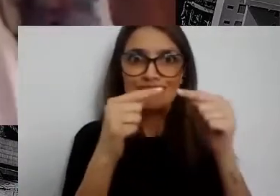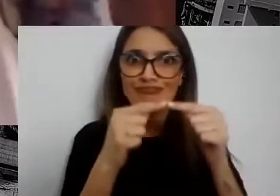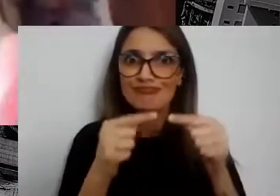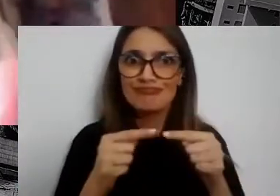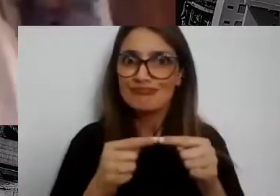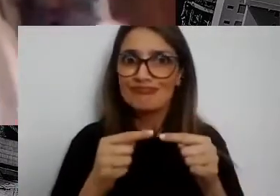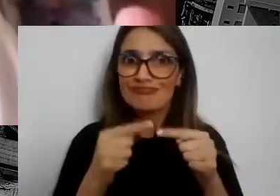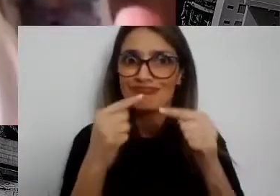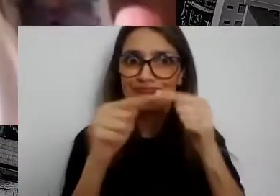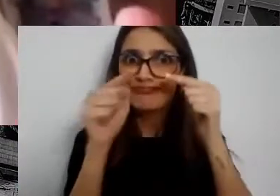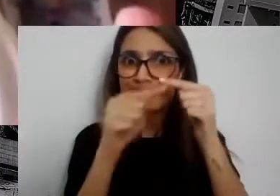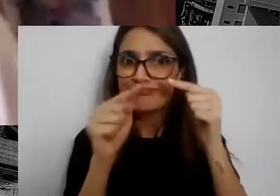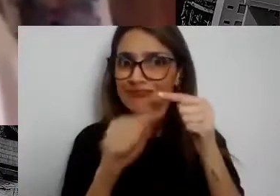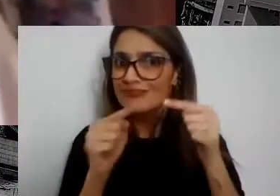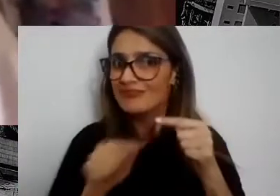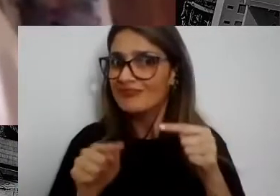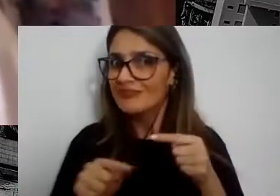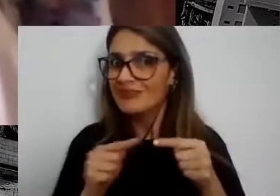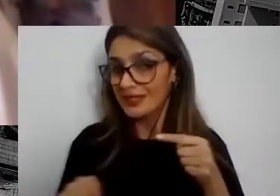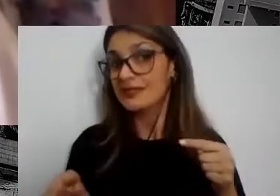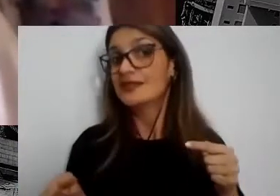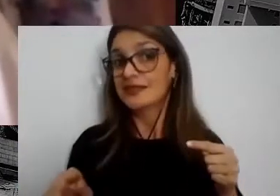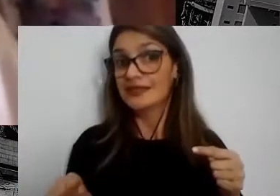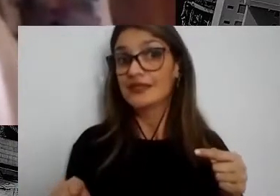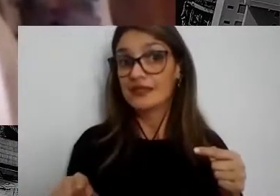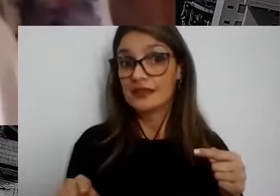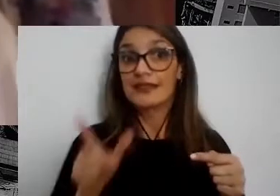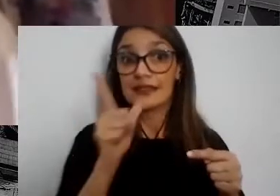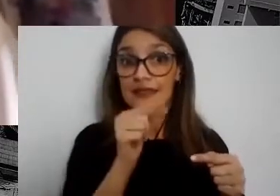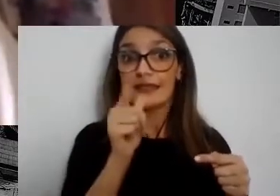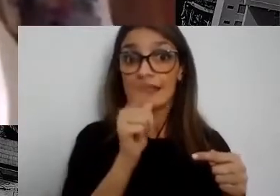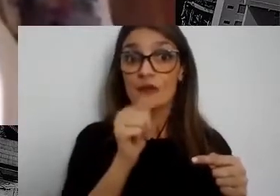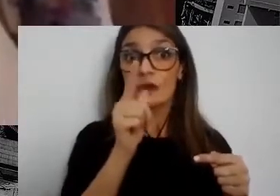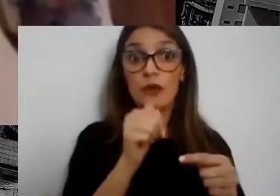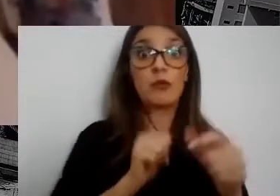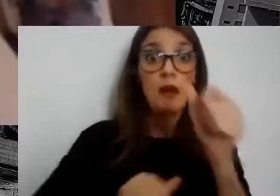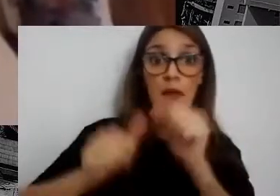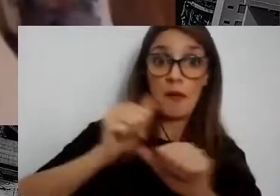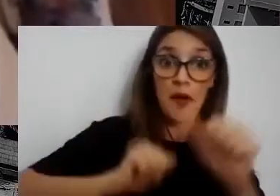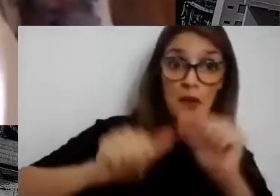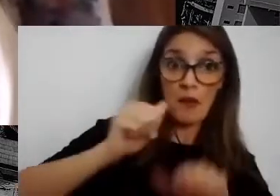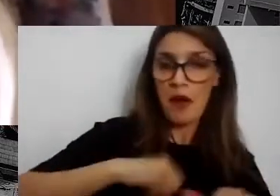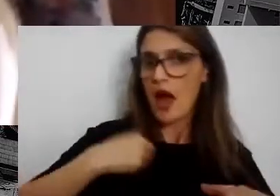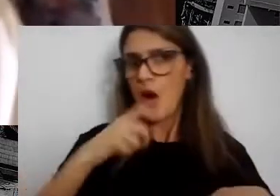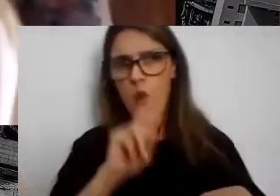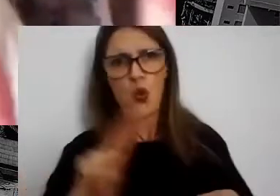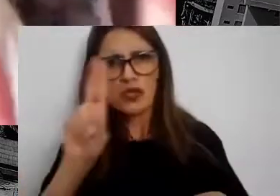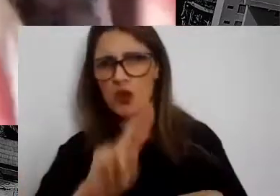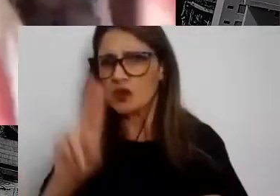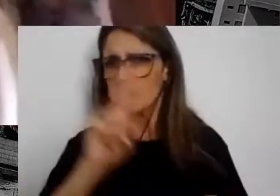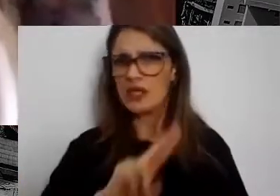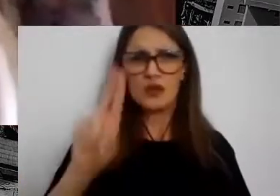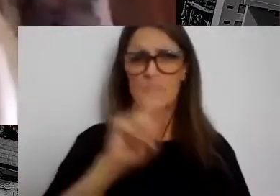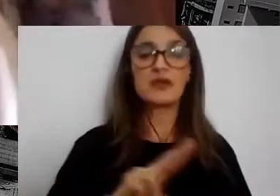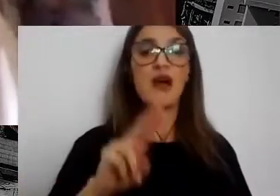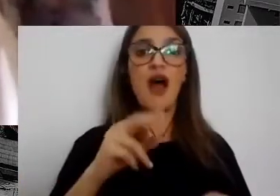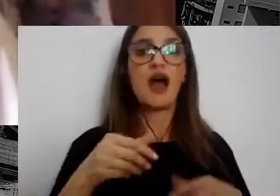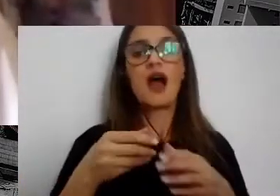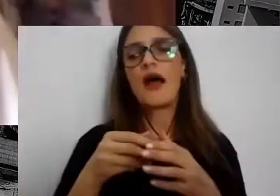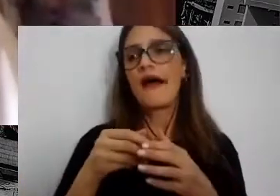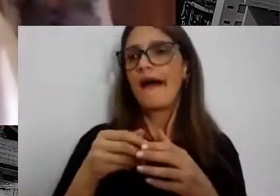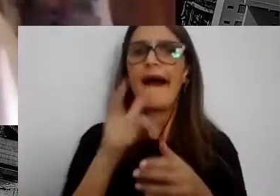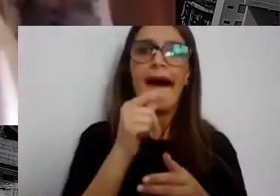comportamento, do padrão de consumo e do papel corresponsável do cidadão. No Brasil, nós temos